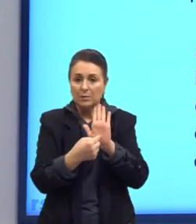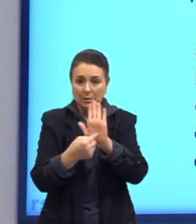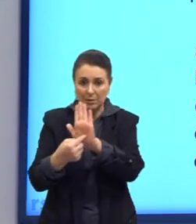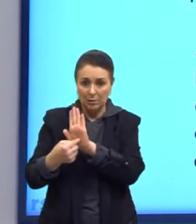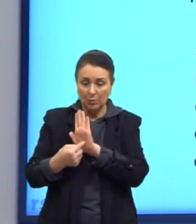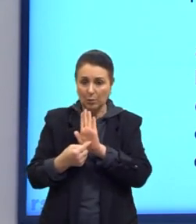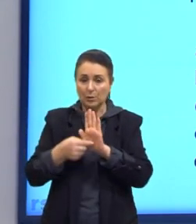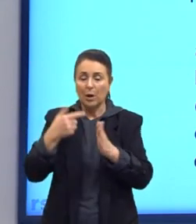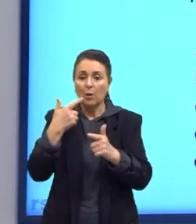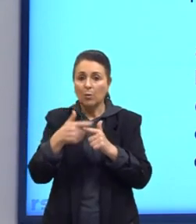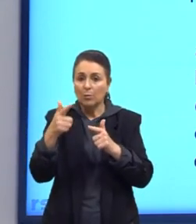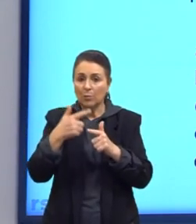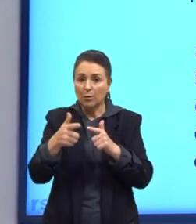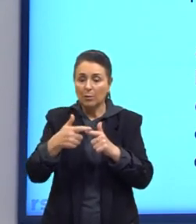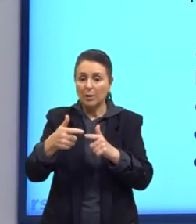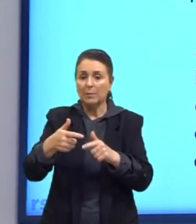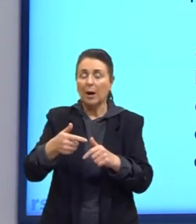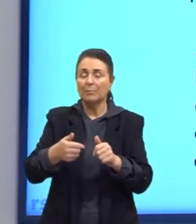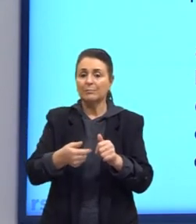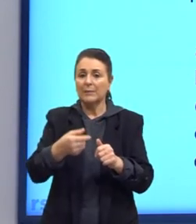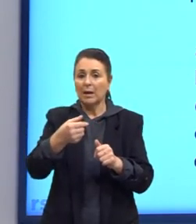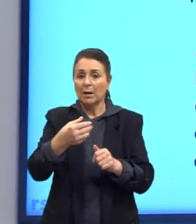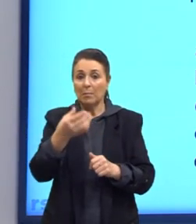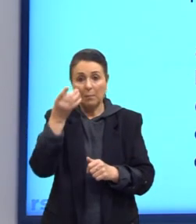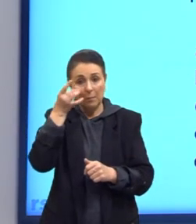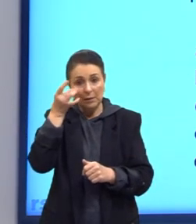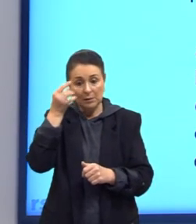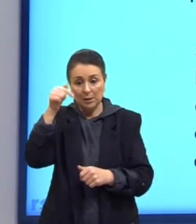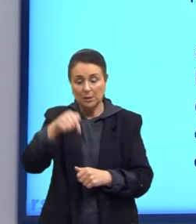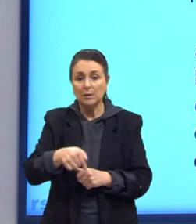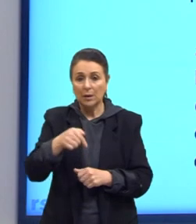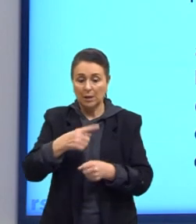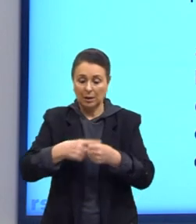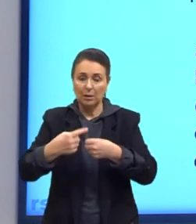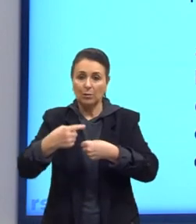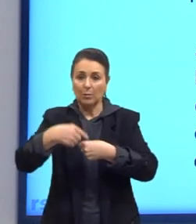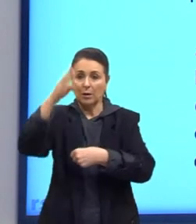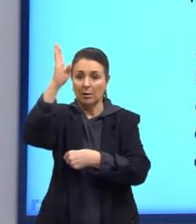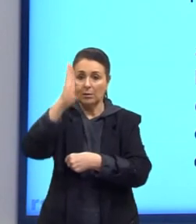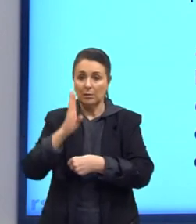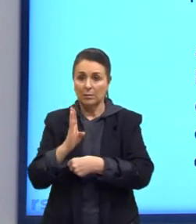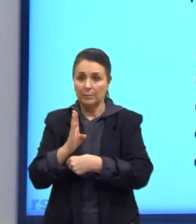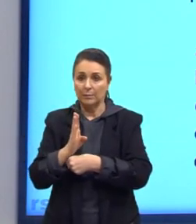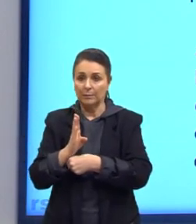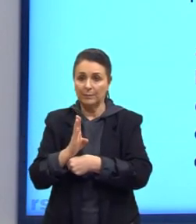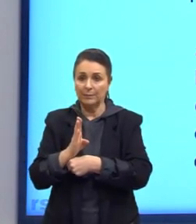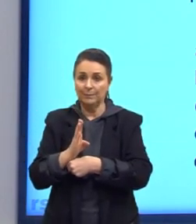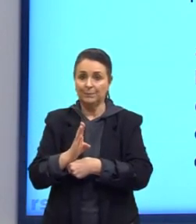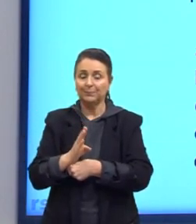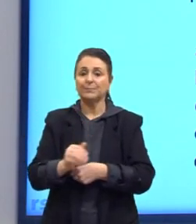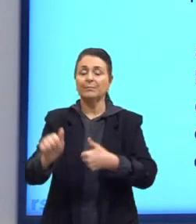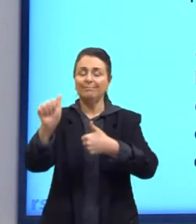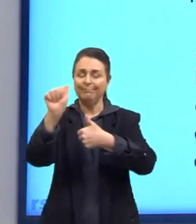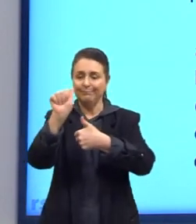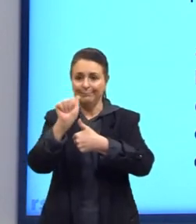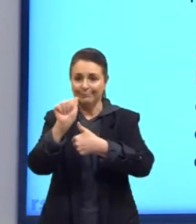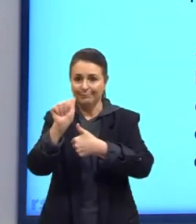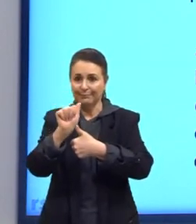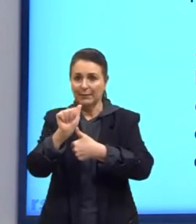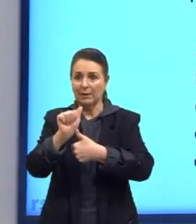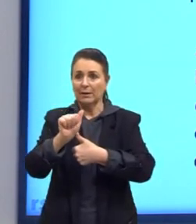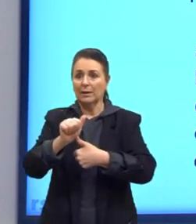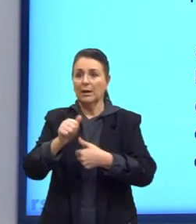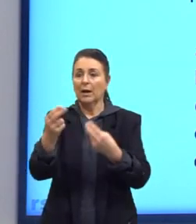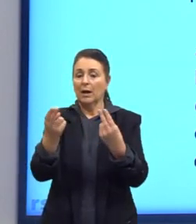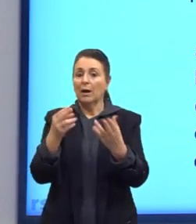presente nos centros urbanos brasileiros que se refere ao... Alternativa A. Déficit de